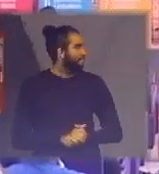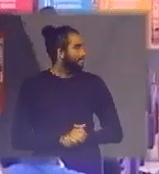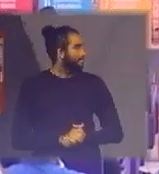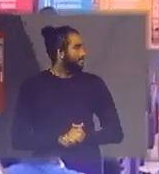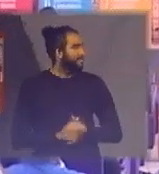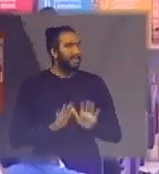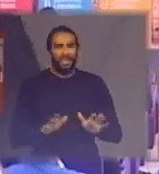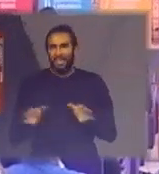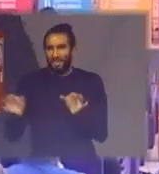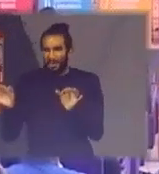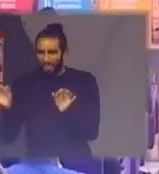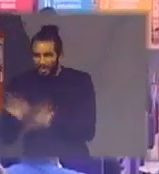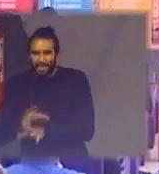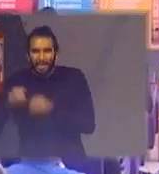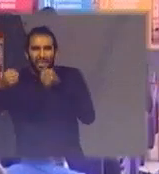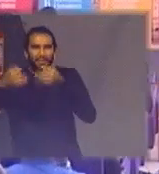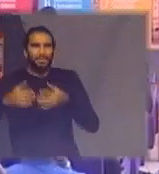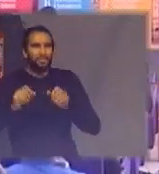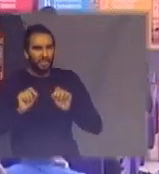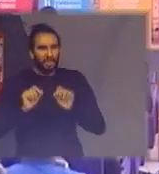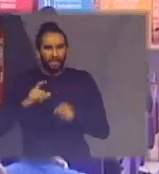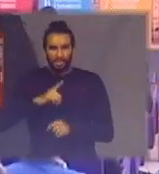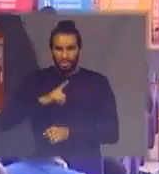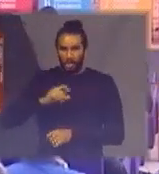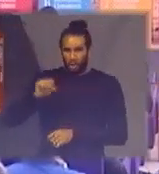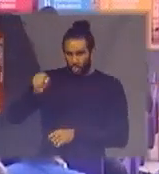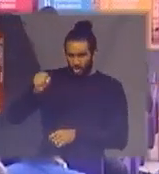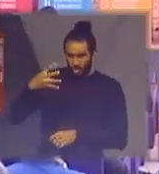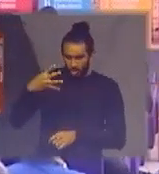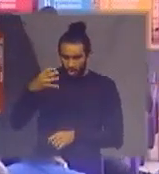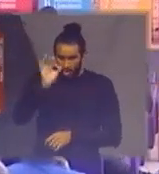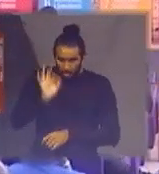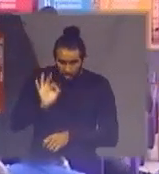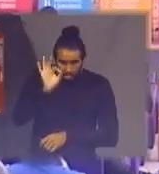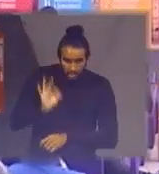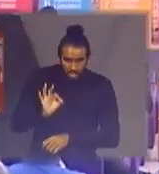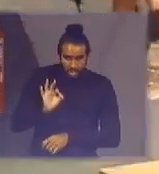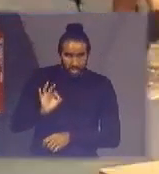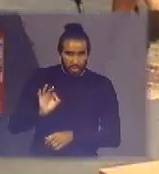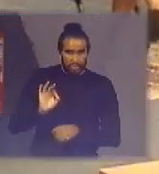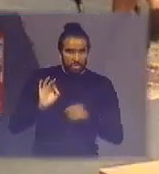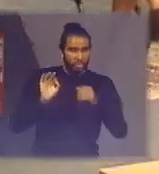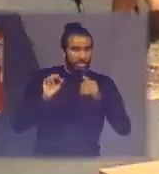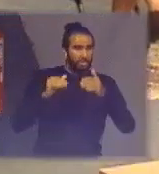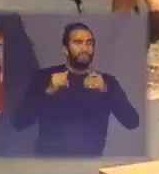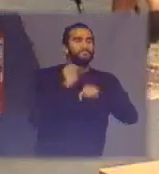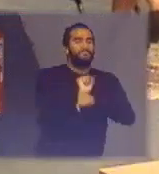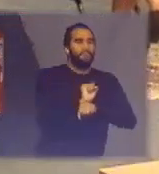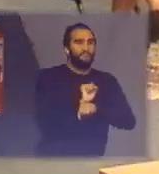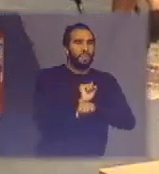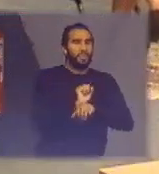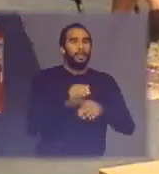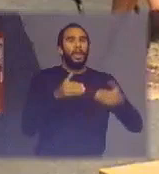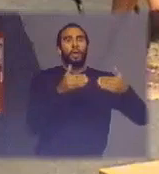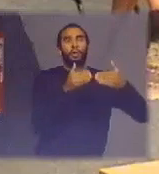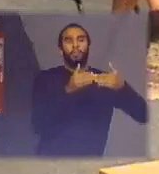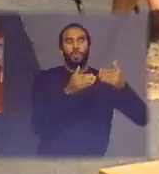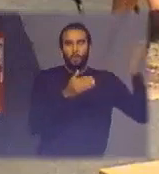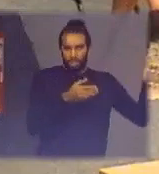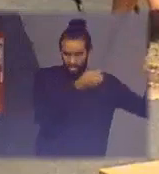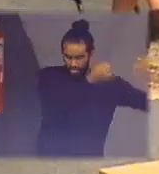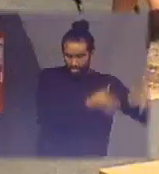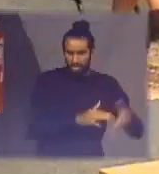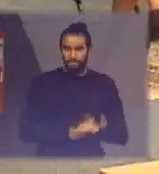vou encerrar falando daqueles 84% de índice de retenção que eu mencionei para casar com o o Ademir está falando